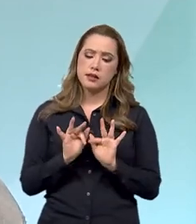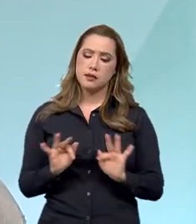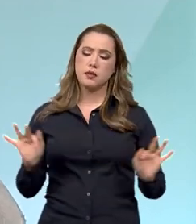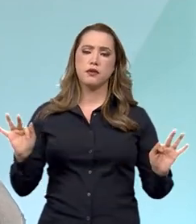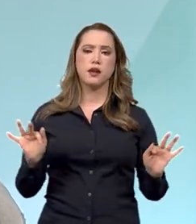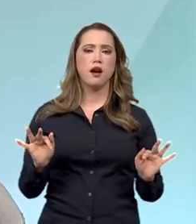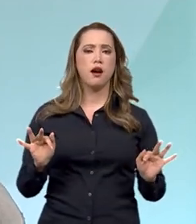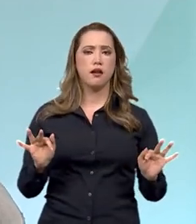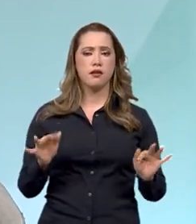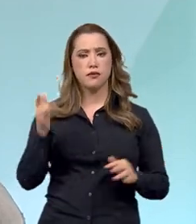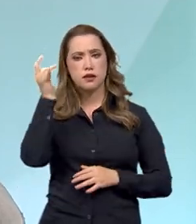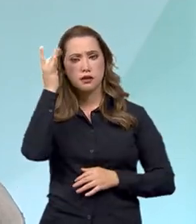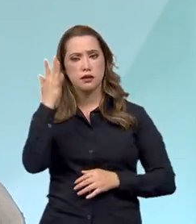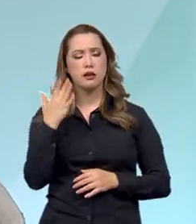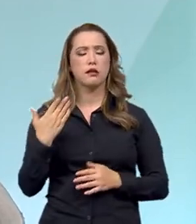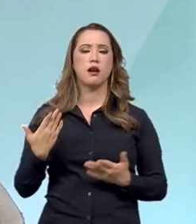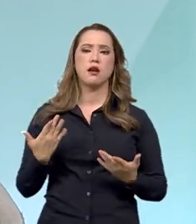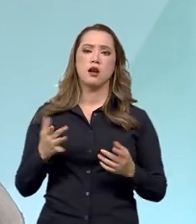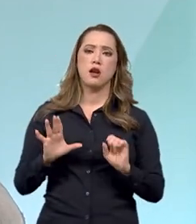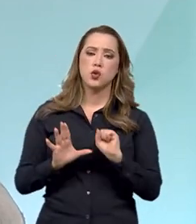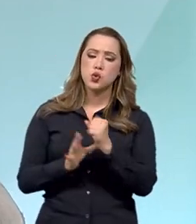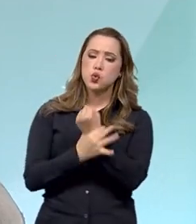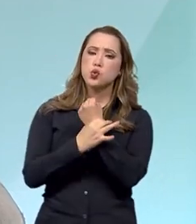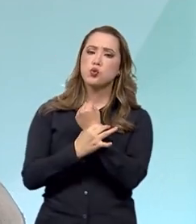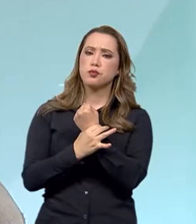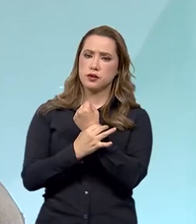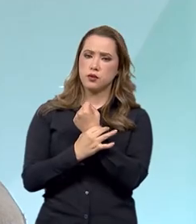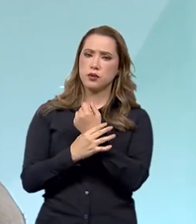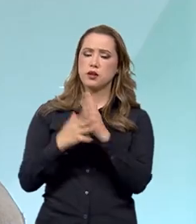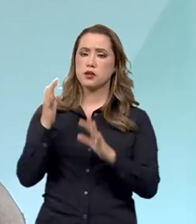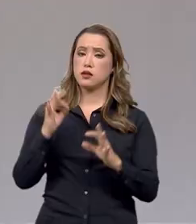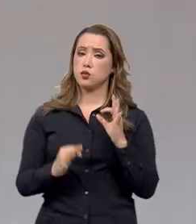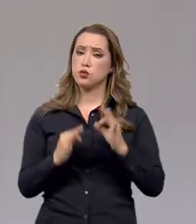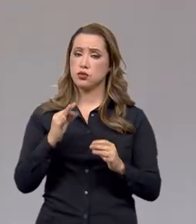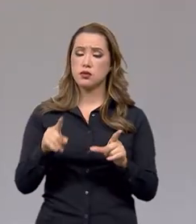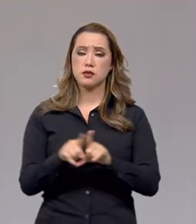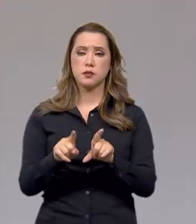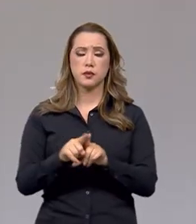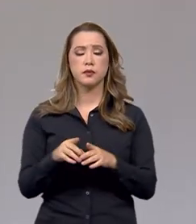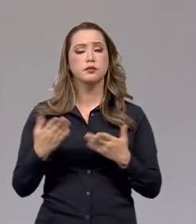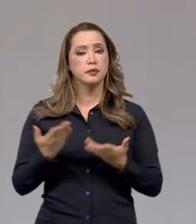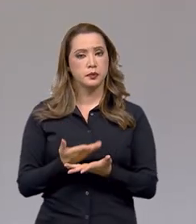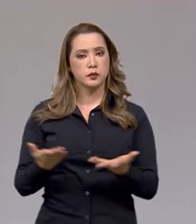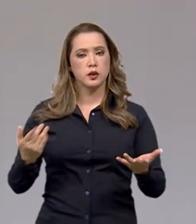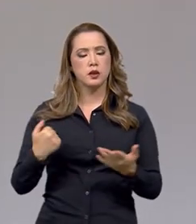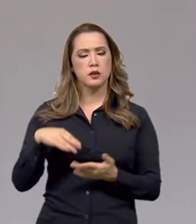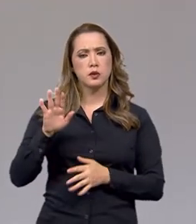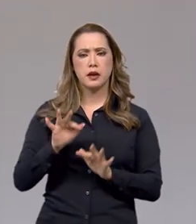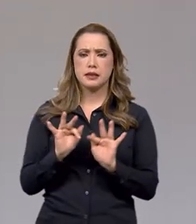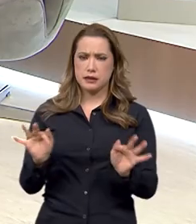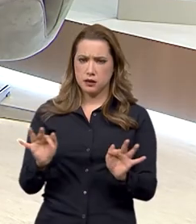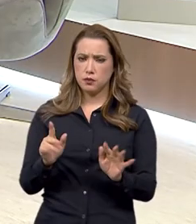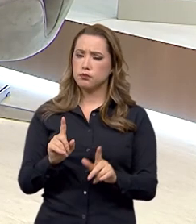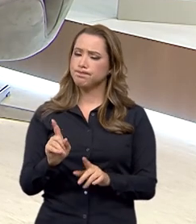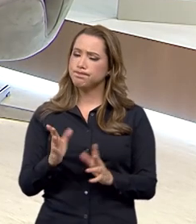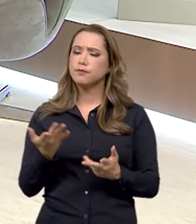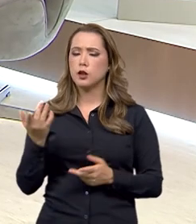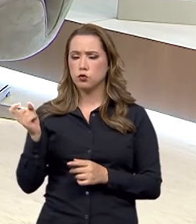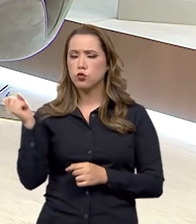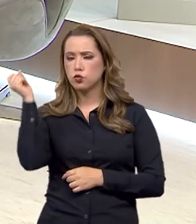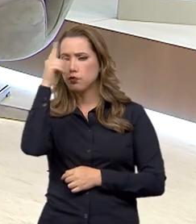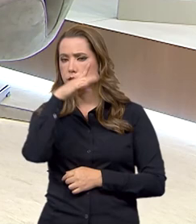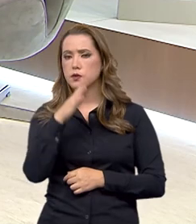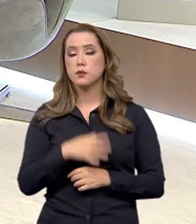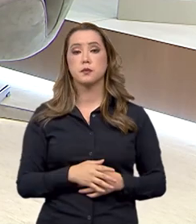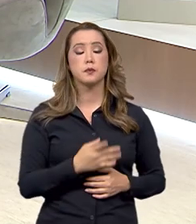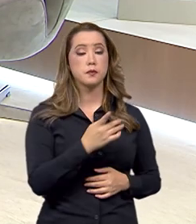jurídica para você atrair investimento no nosso país. importante gerar empregos e tudo mais que a precisa. Isso daí parece ser simples, mas não é. Um